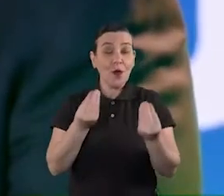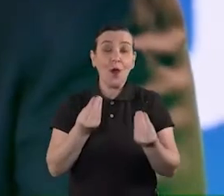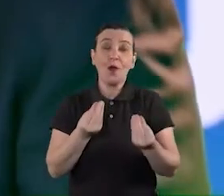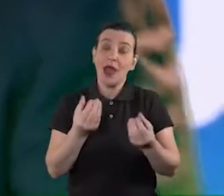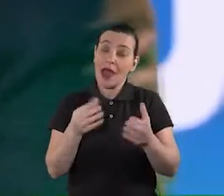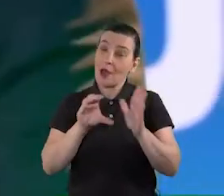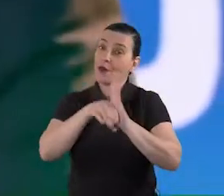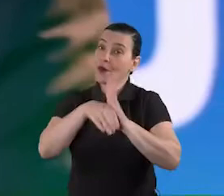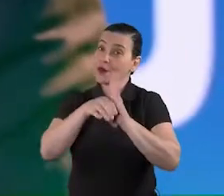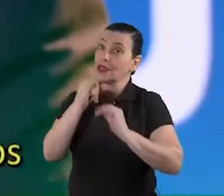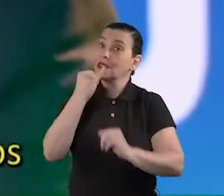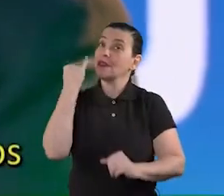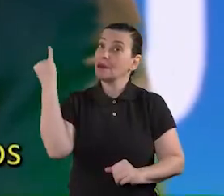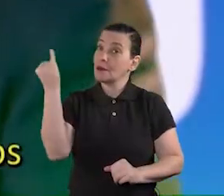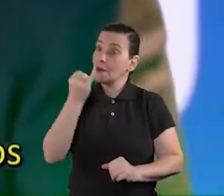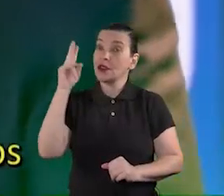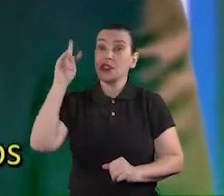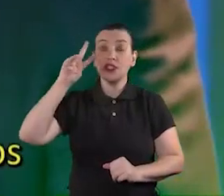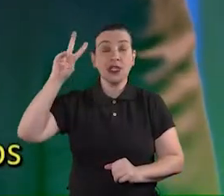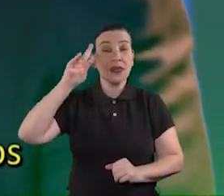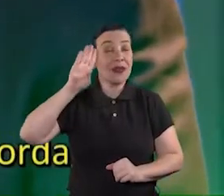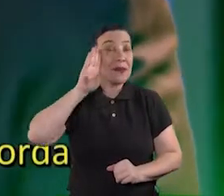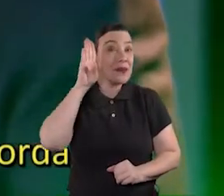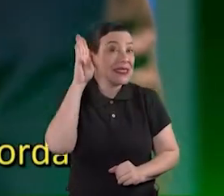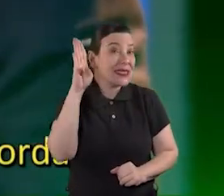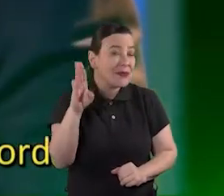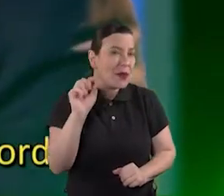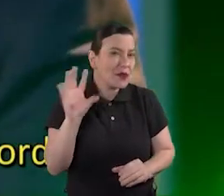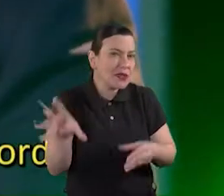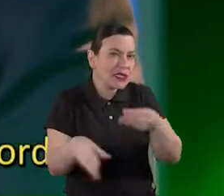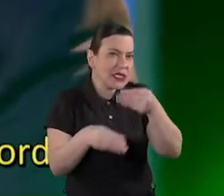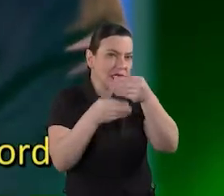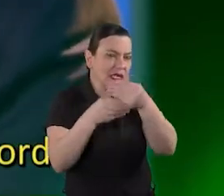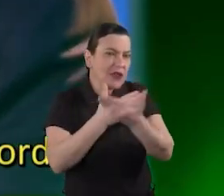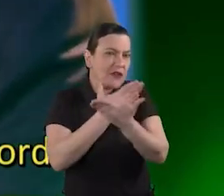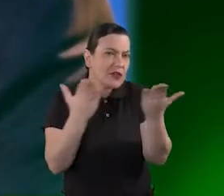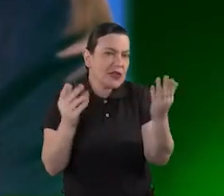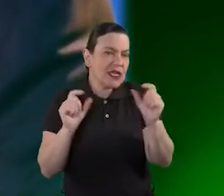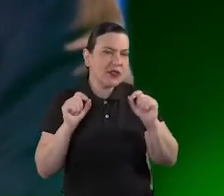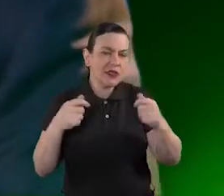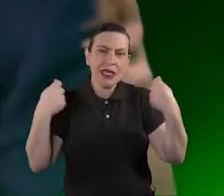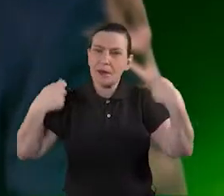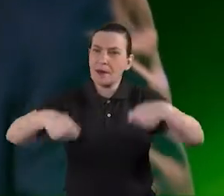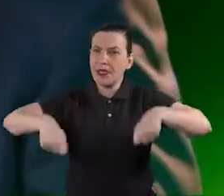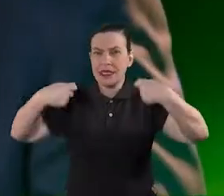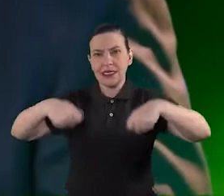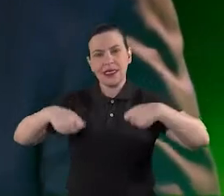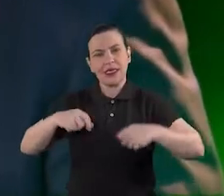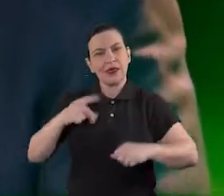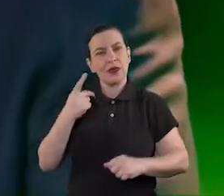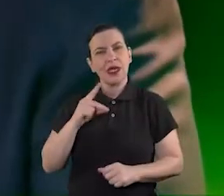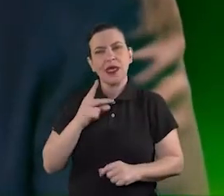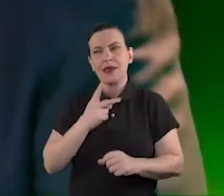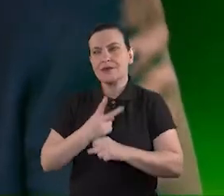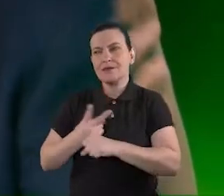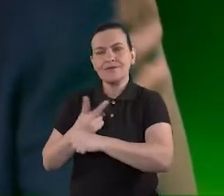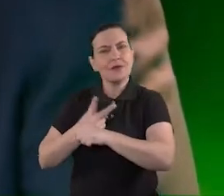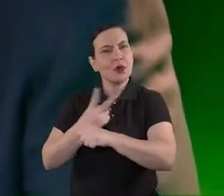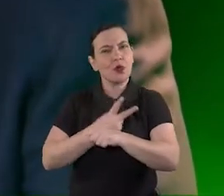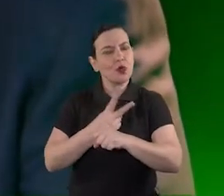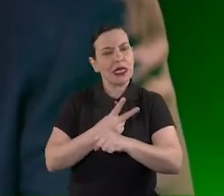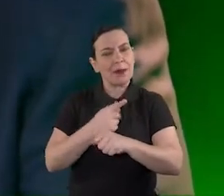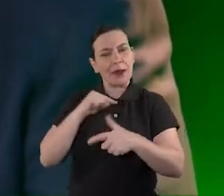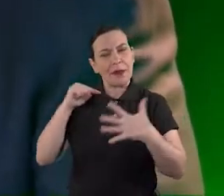é um conceito importante de lembrar principalmente quando acrescentamos que vocês devem ser consistente em sua abordagem e buscar entender suas